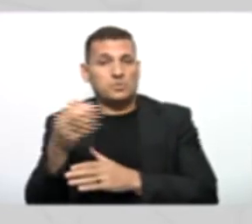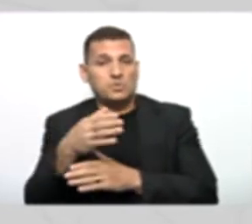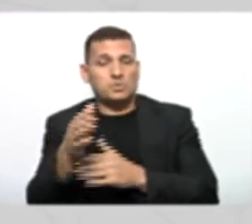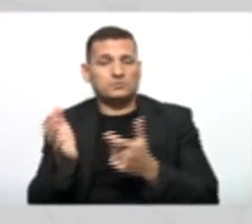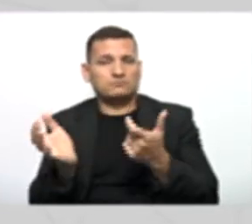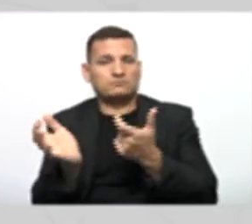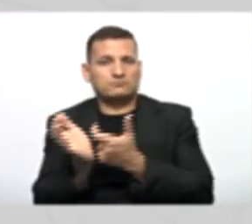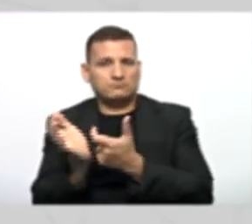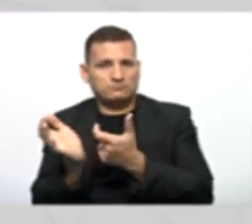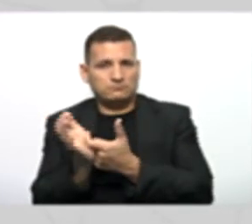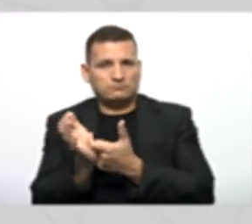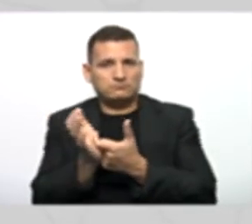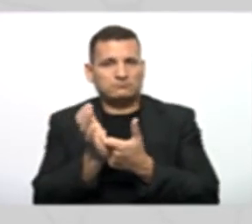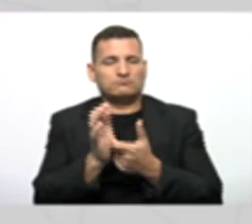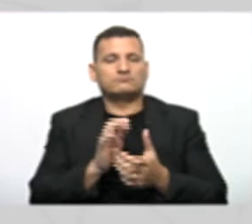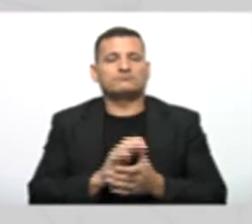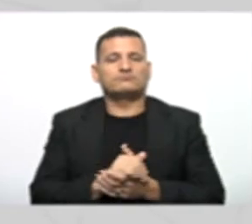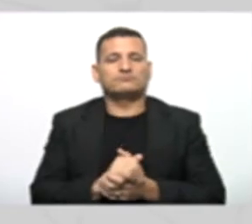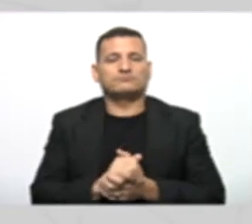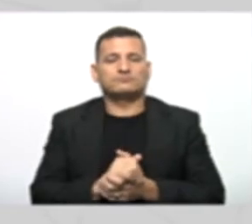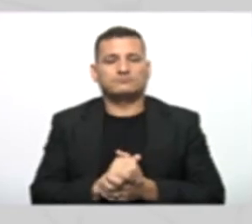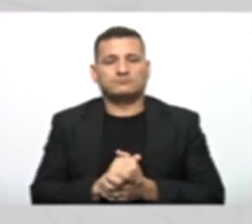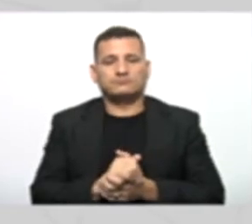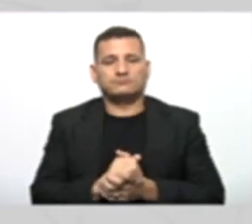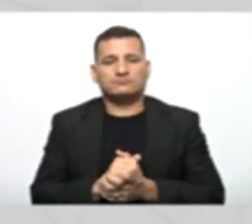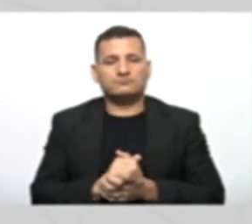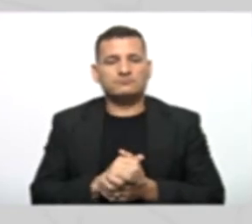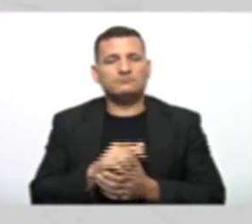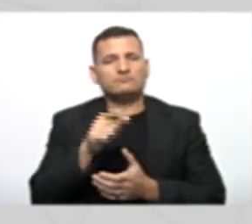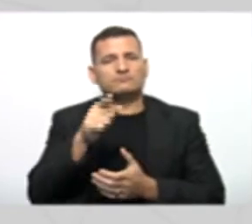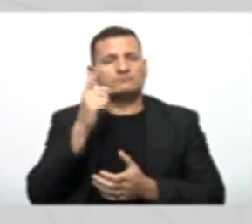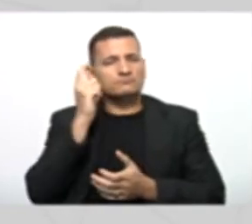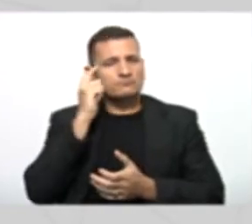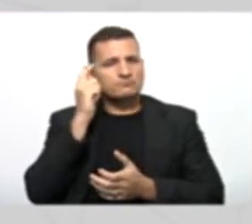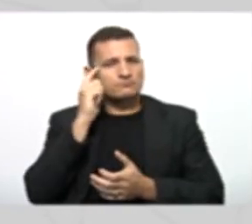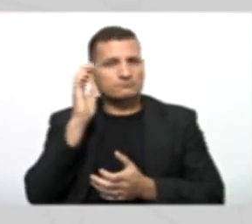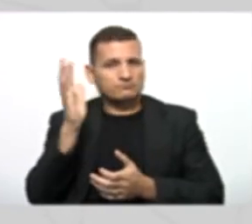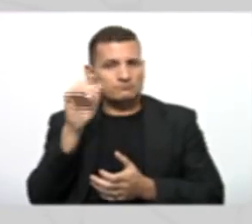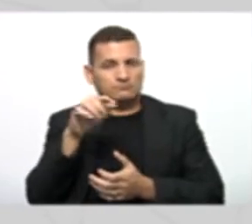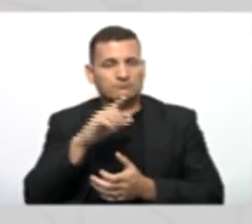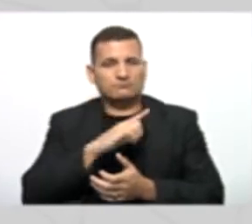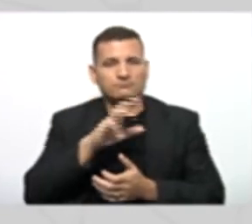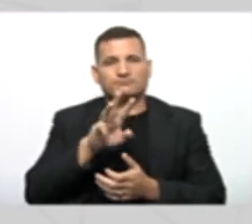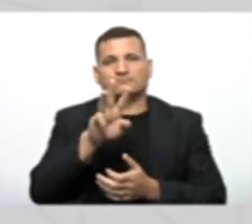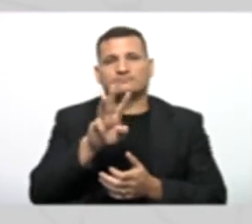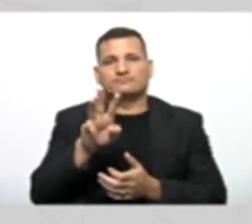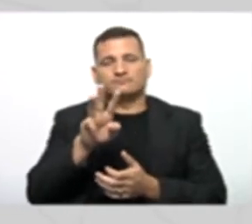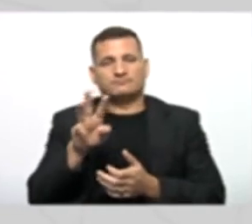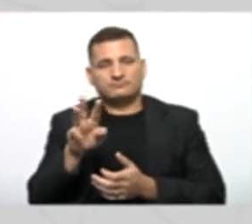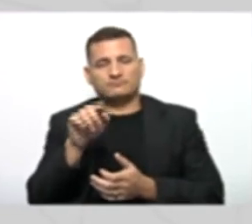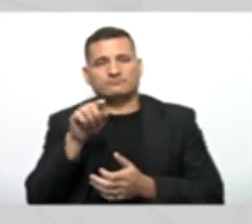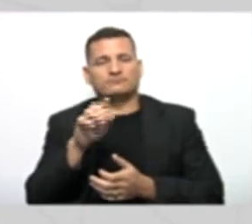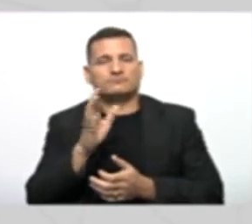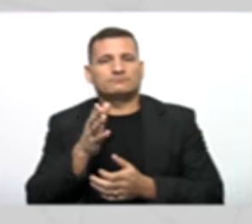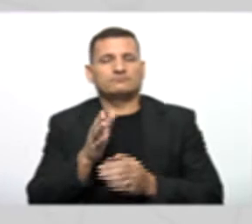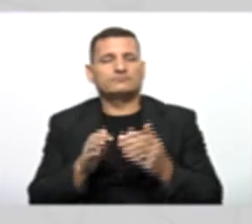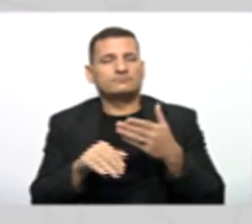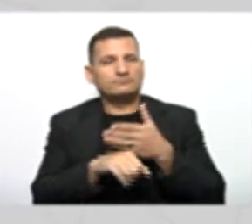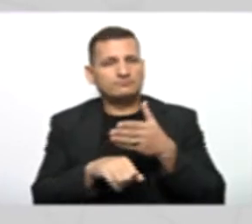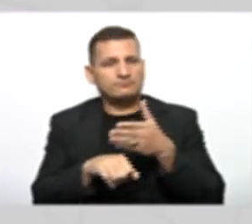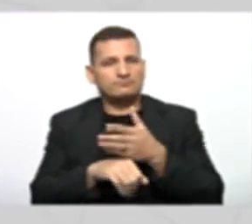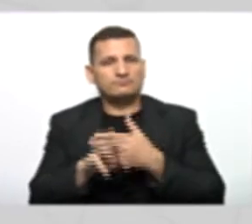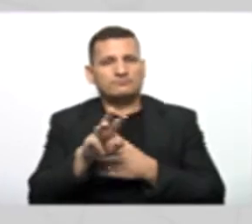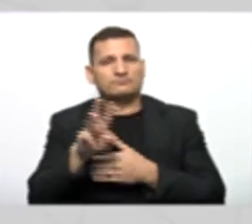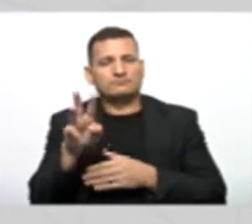outra classe já existente. Imagina que você tem lá um site, certo? Você está acostumado a acessar esse site diariamente,